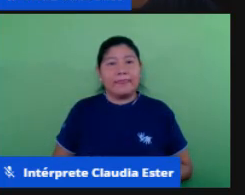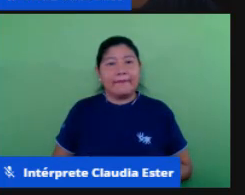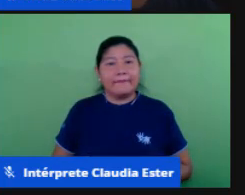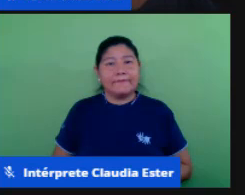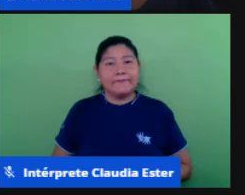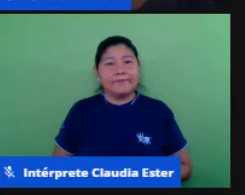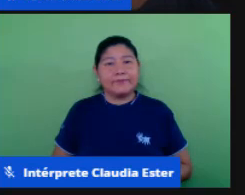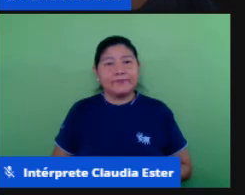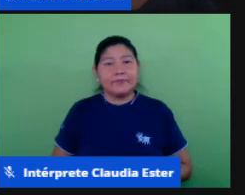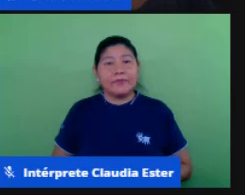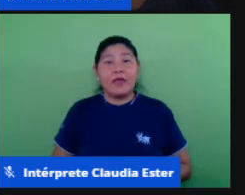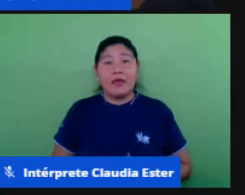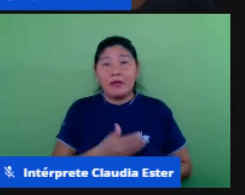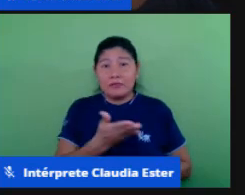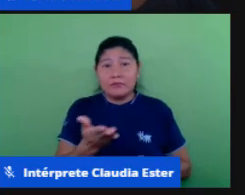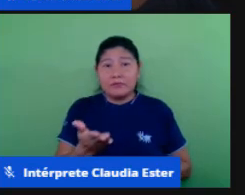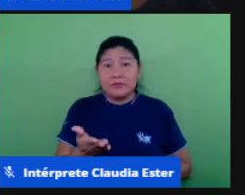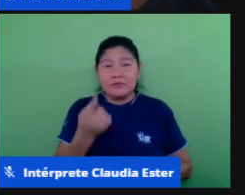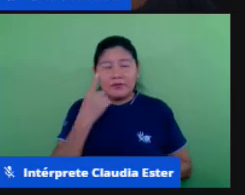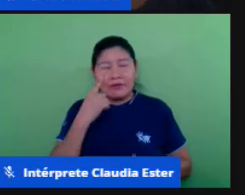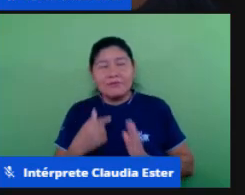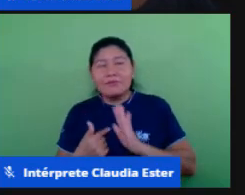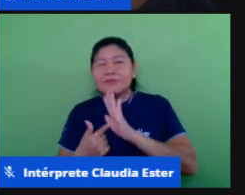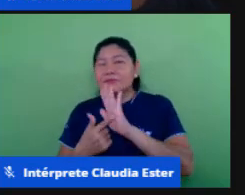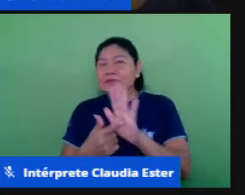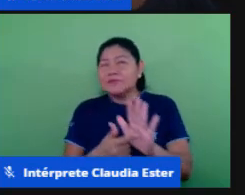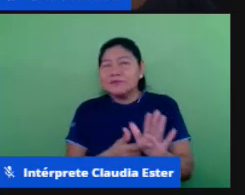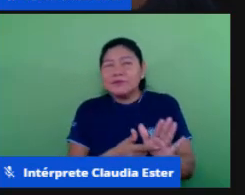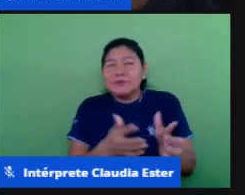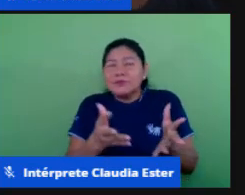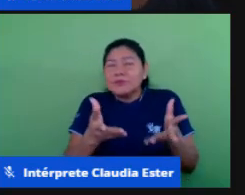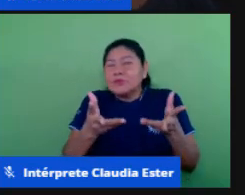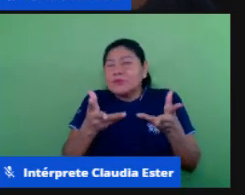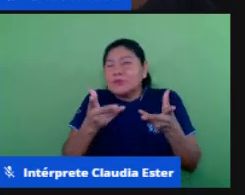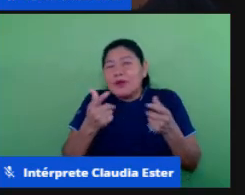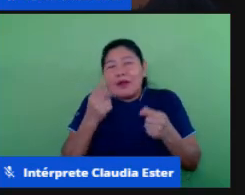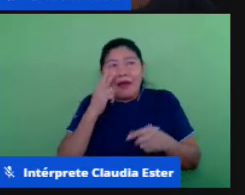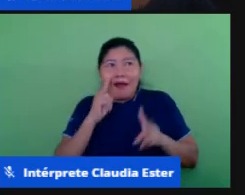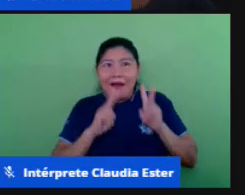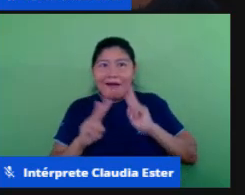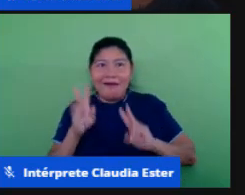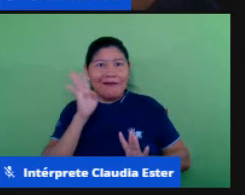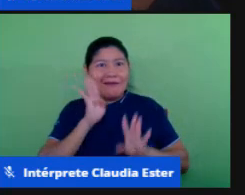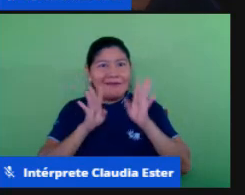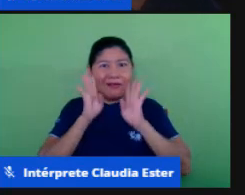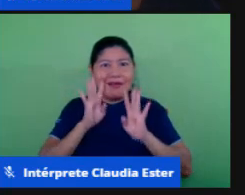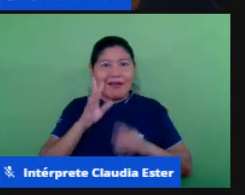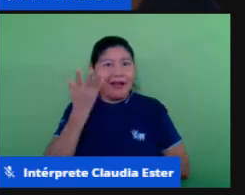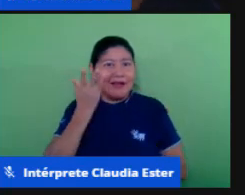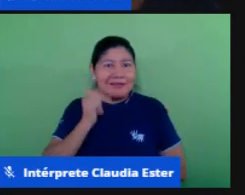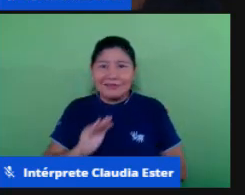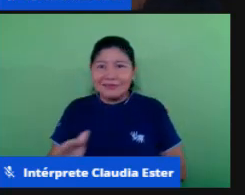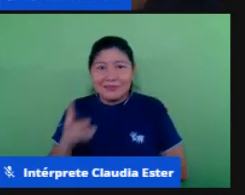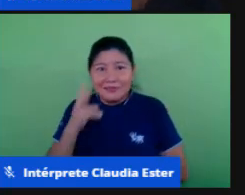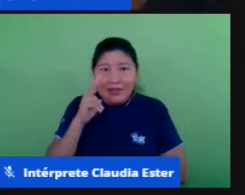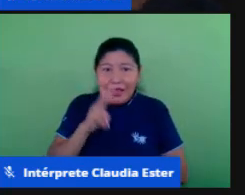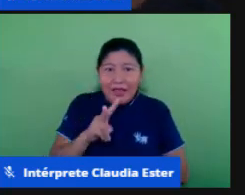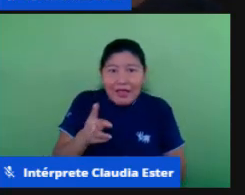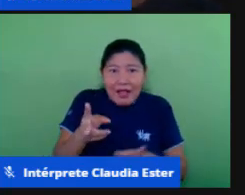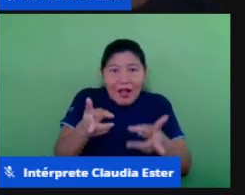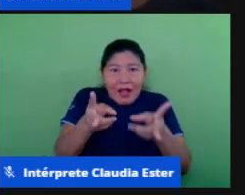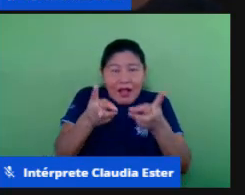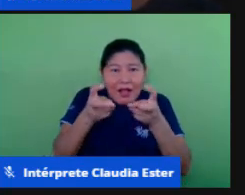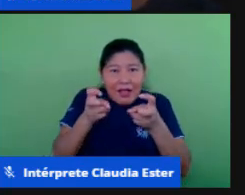né então você vai encantar você vai falar e você com certeza as crianças que tiverem acesso